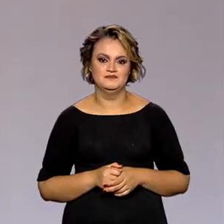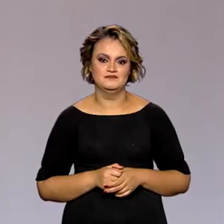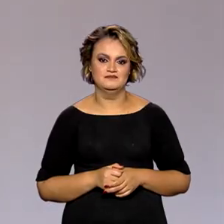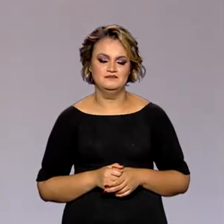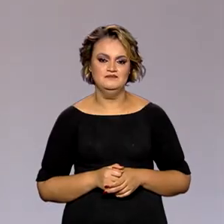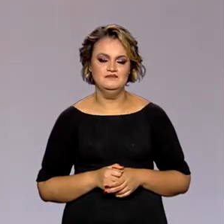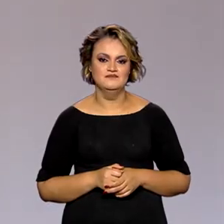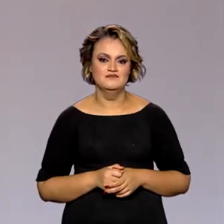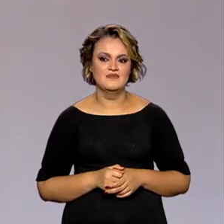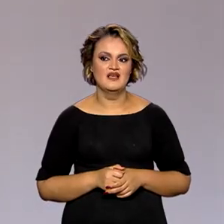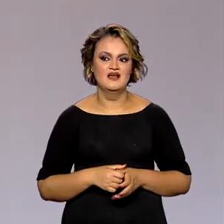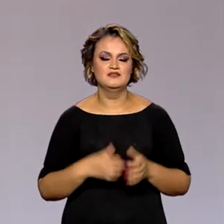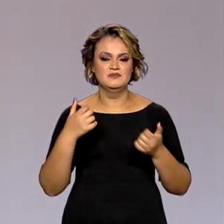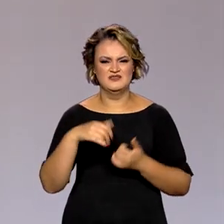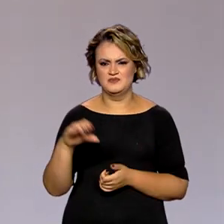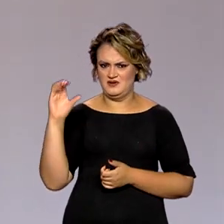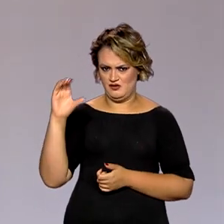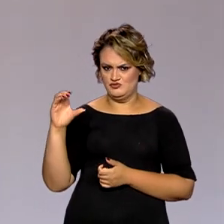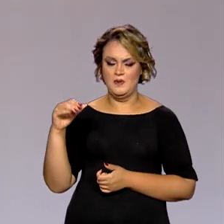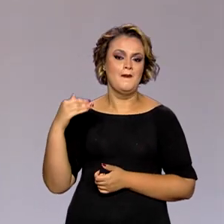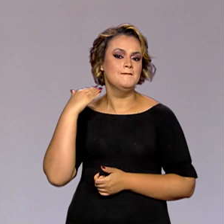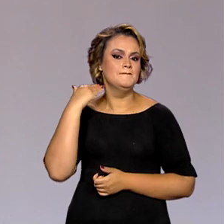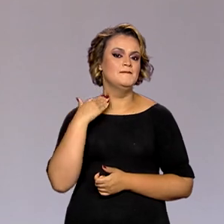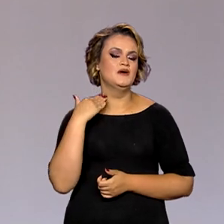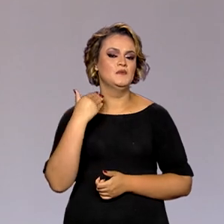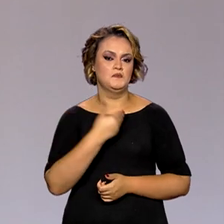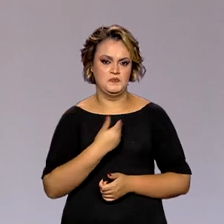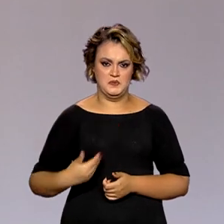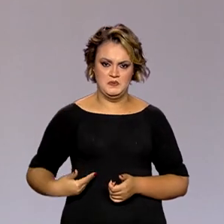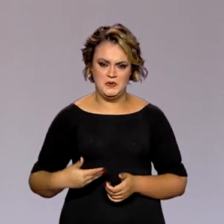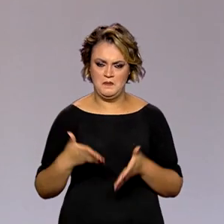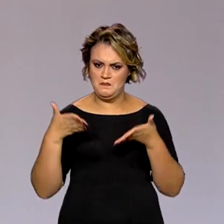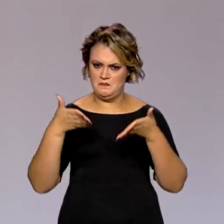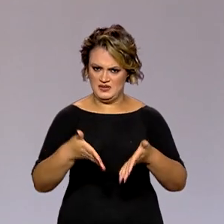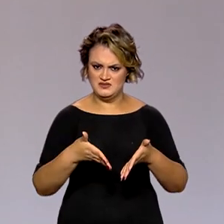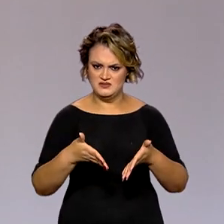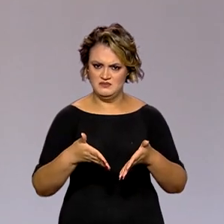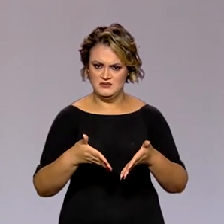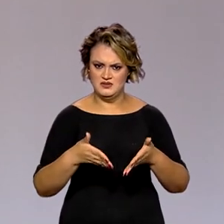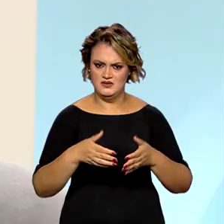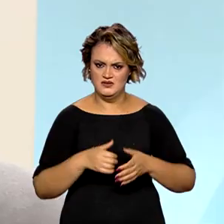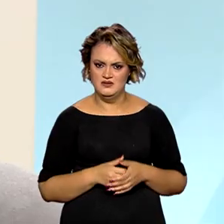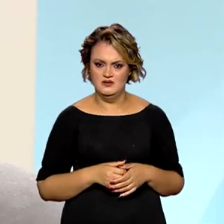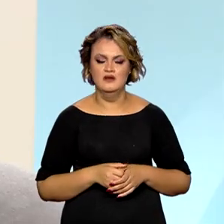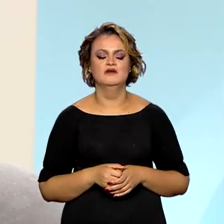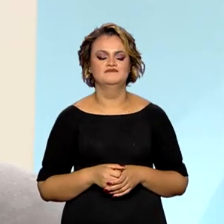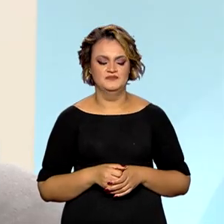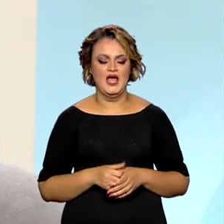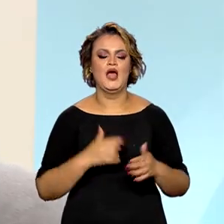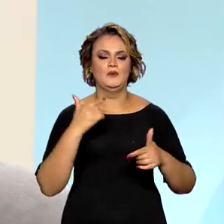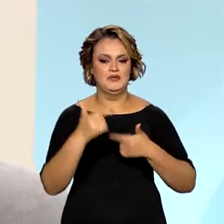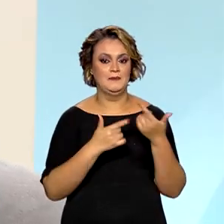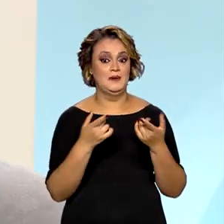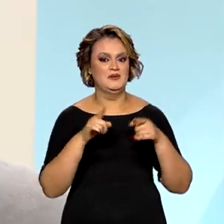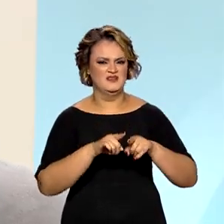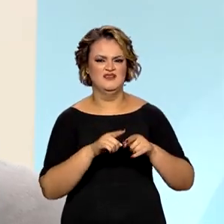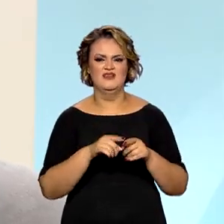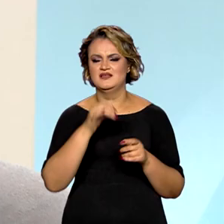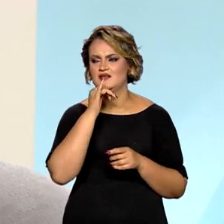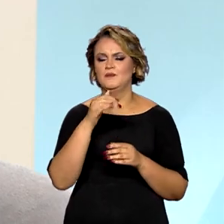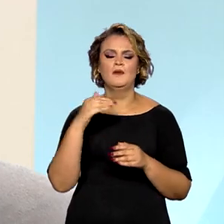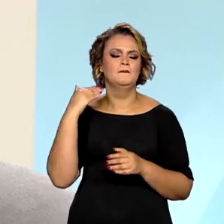E a questão do crédito, os bancos públicos também participam ativamente desses processos. É um trabalho em parceria que... Cássio, Banco do